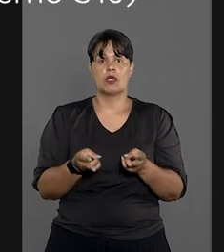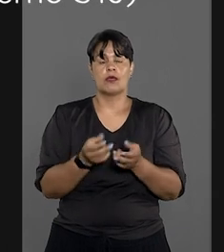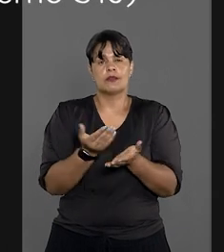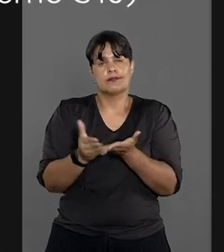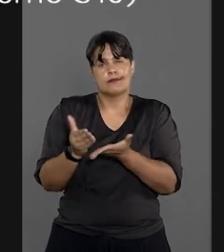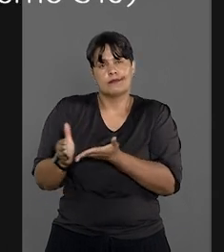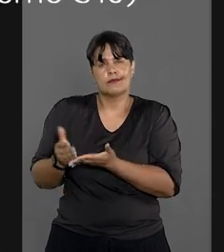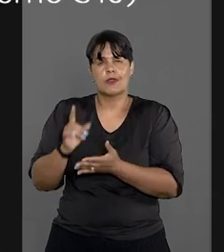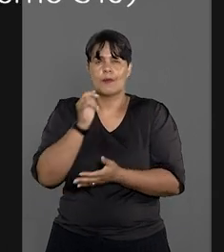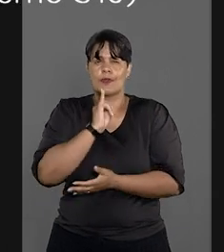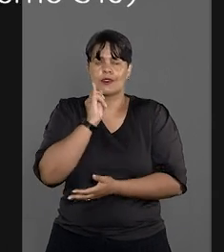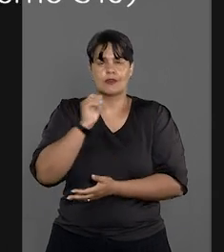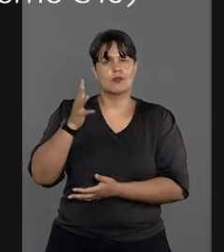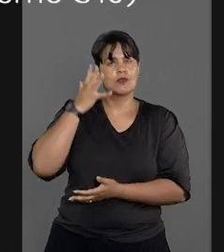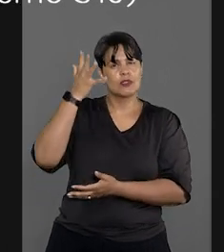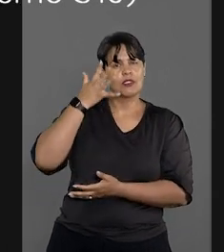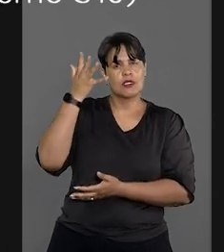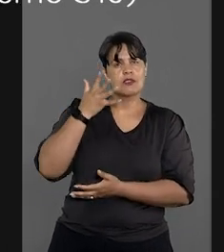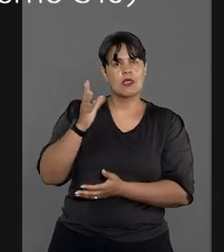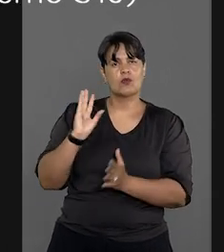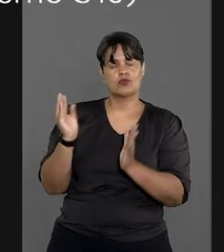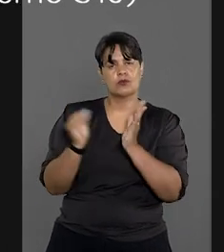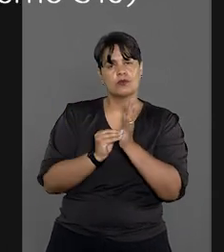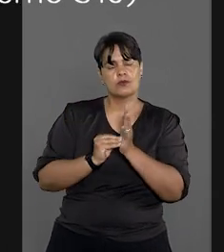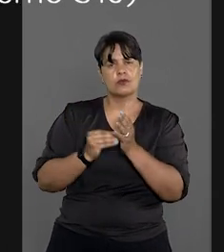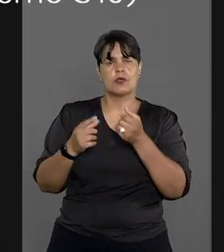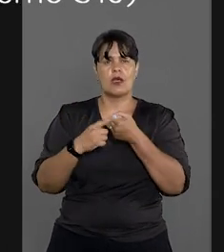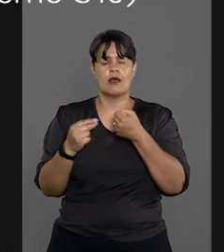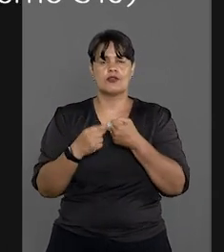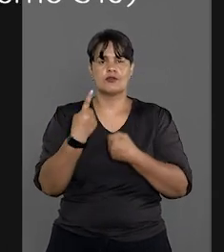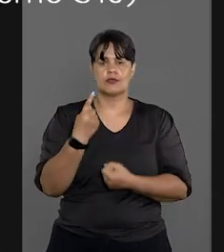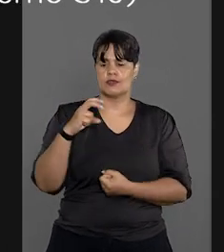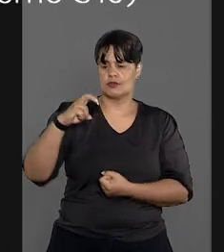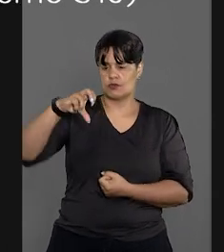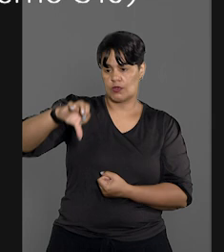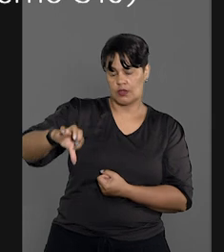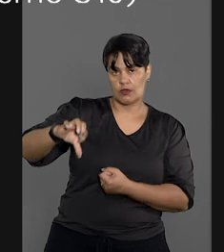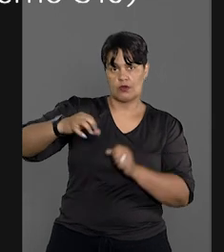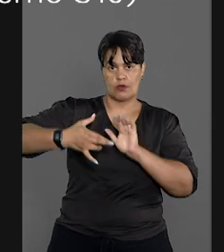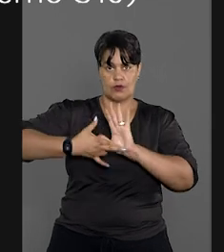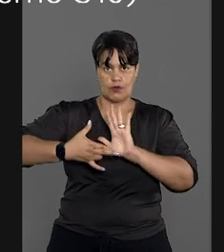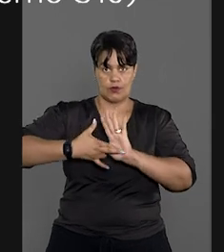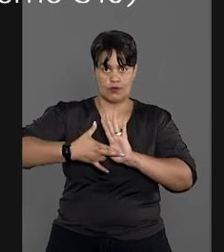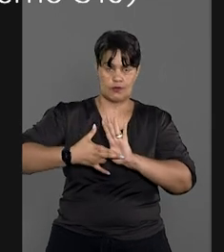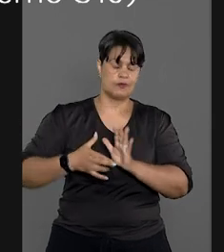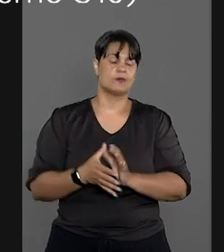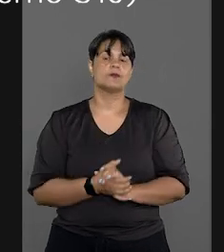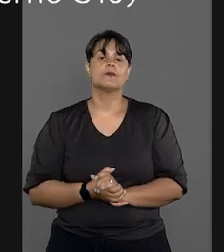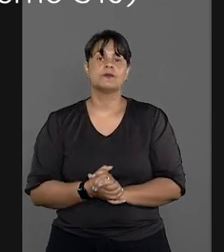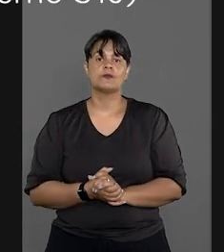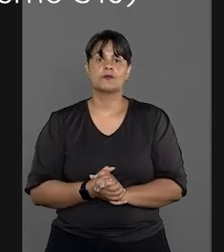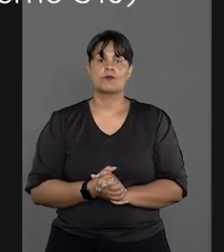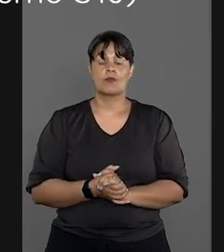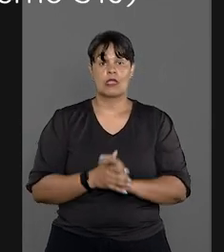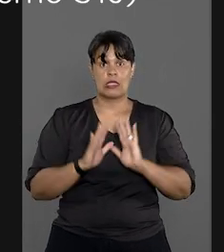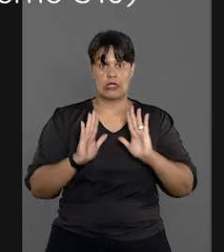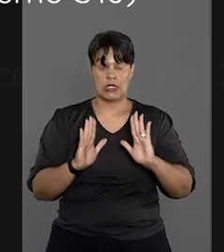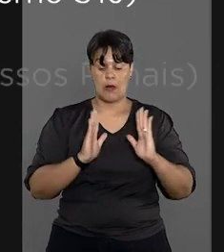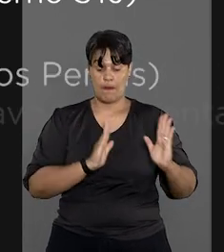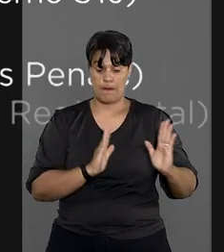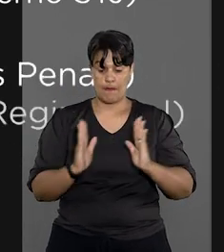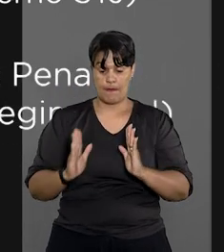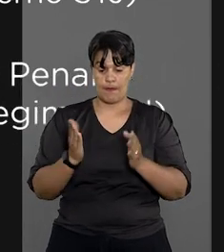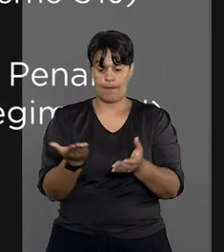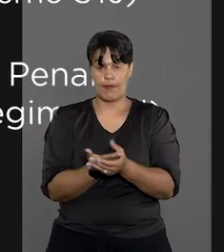referentes à sustentação oral previstas no artigo 159 do Regimento Interno do STJ. Nos processos